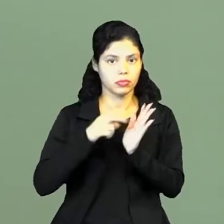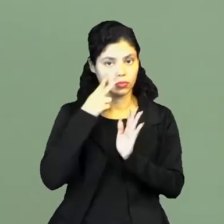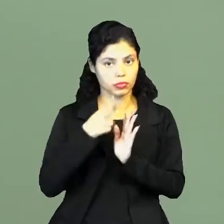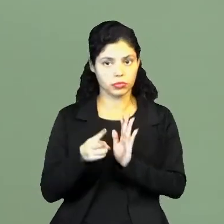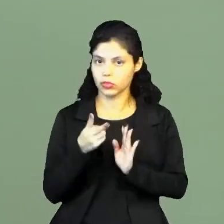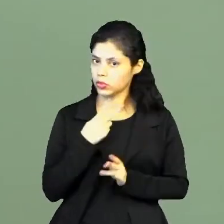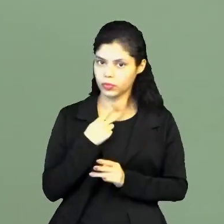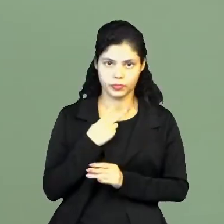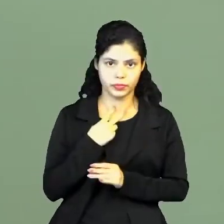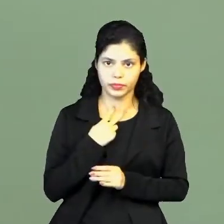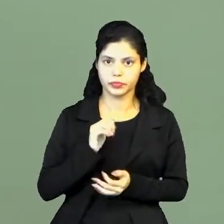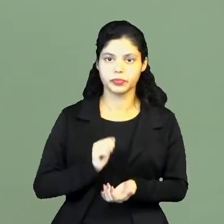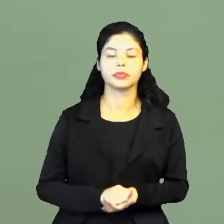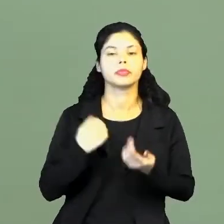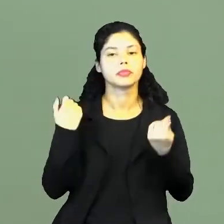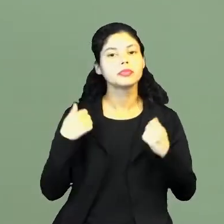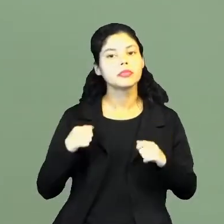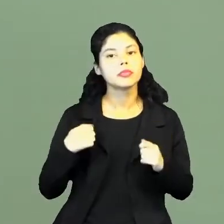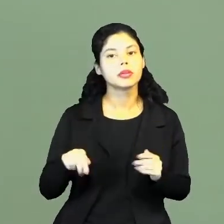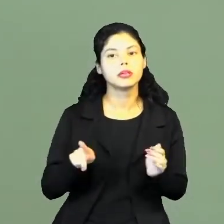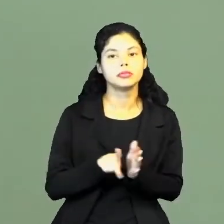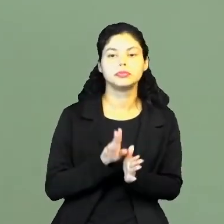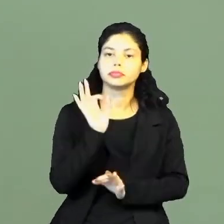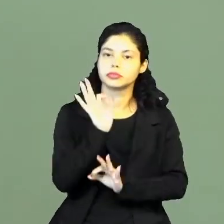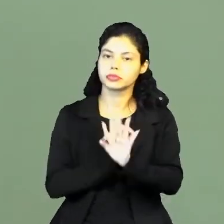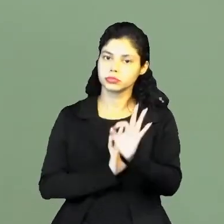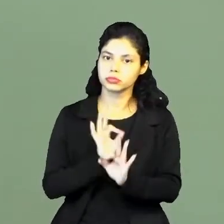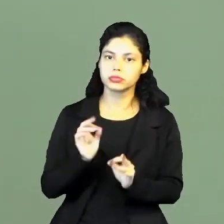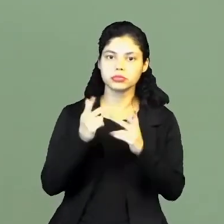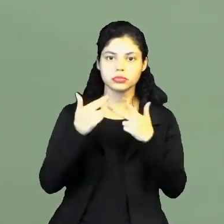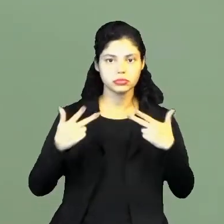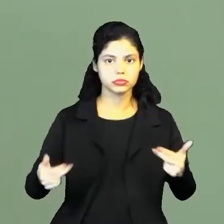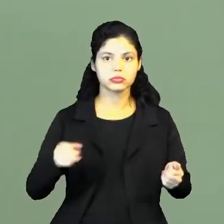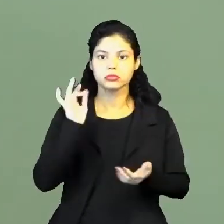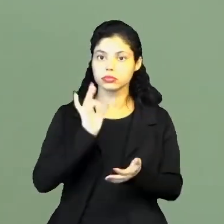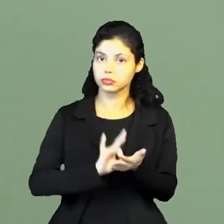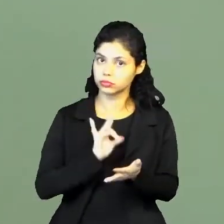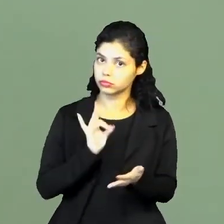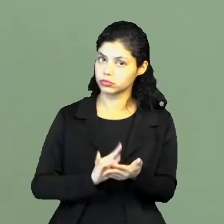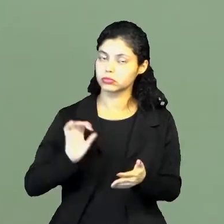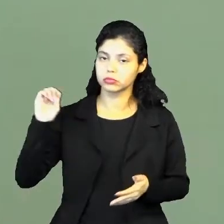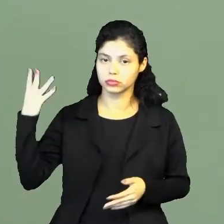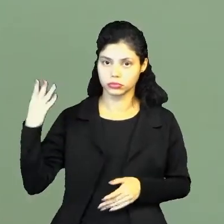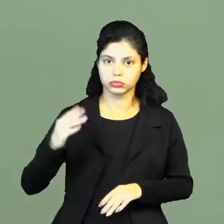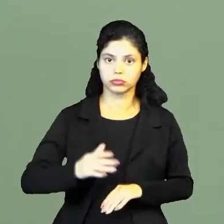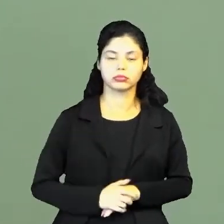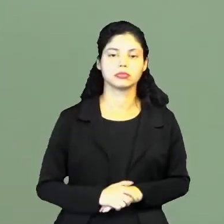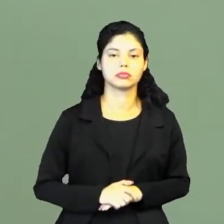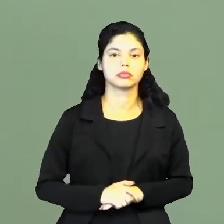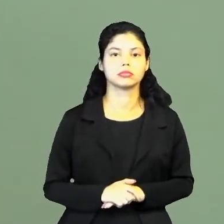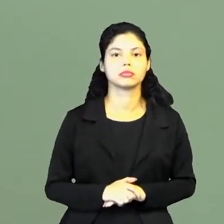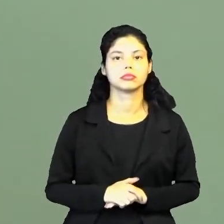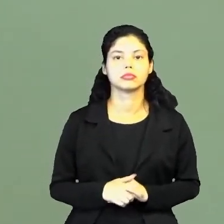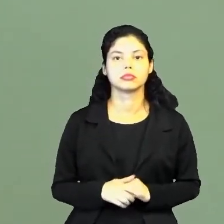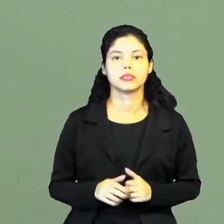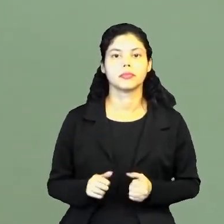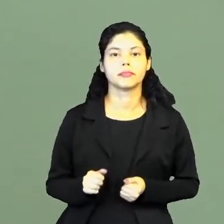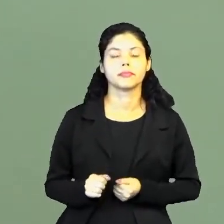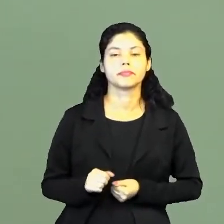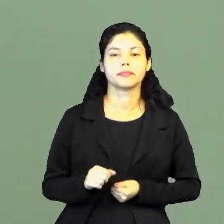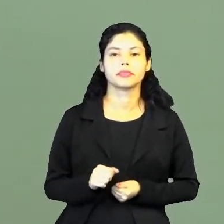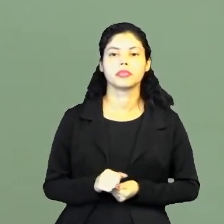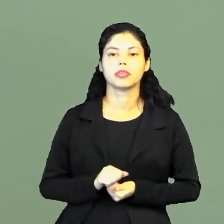vista, né? Você tem que formar as coisas como elas realmente aconteceram, né? Ou seja, de forma